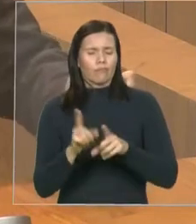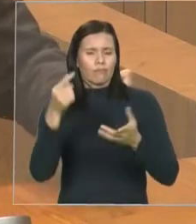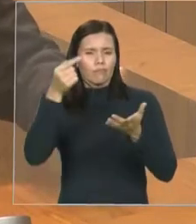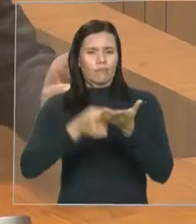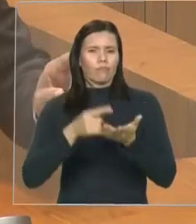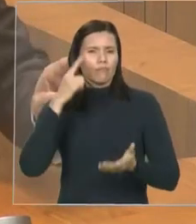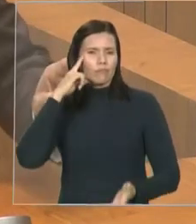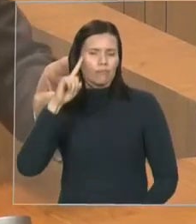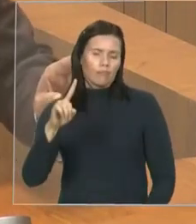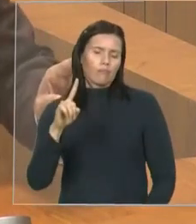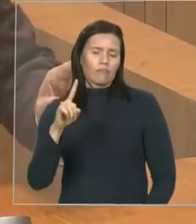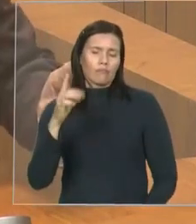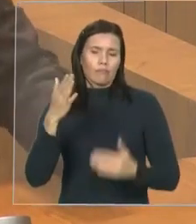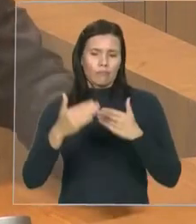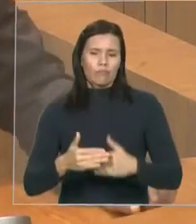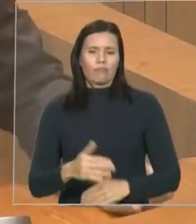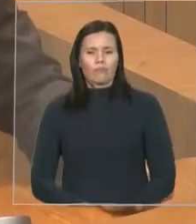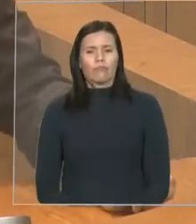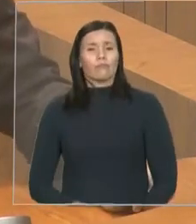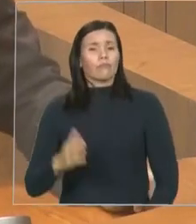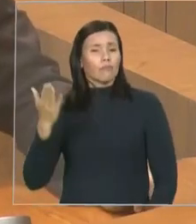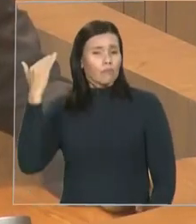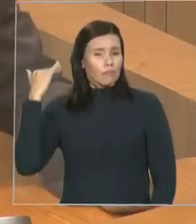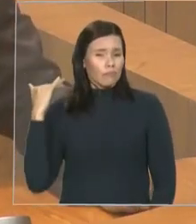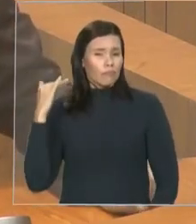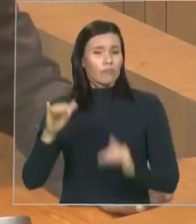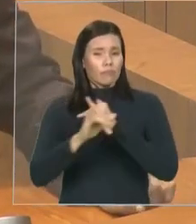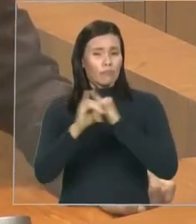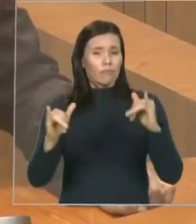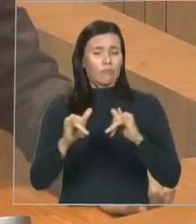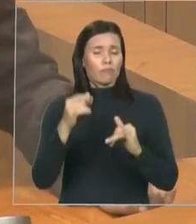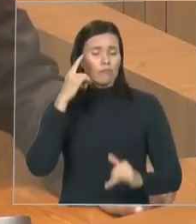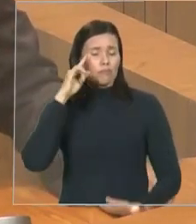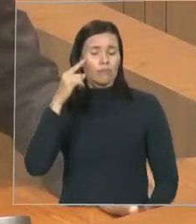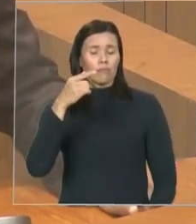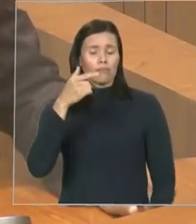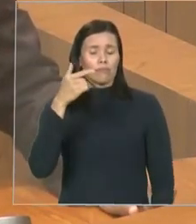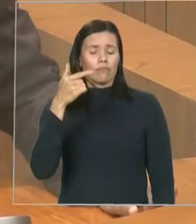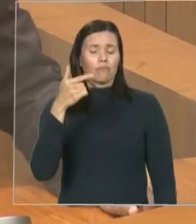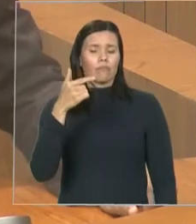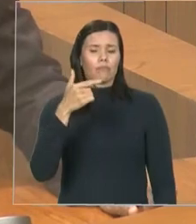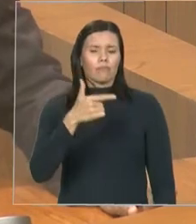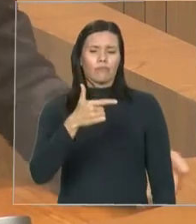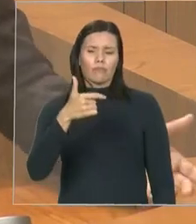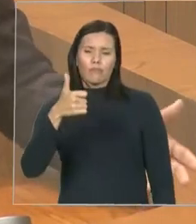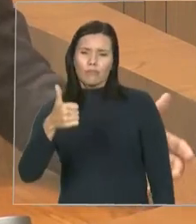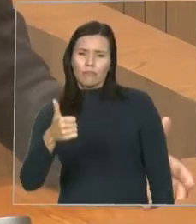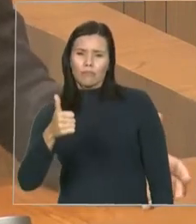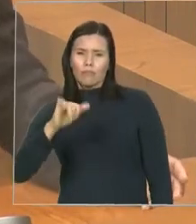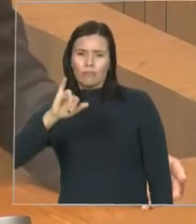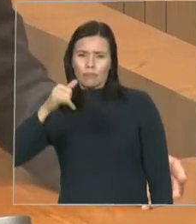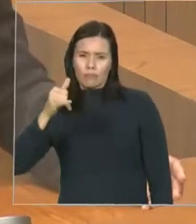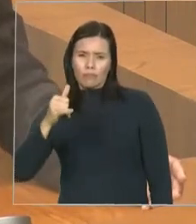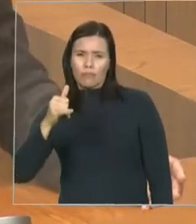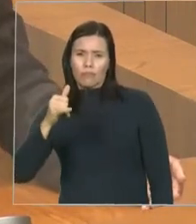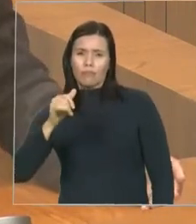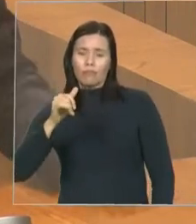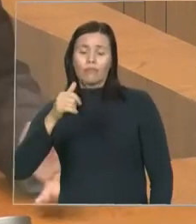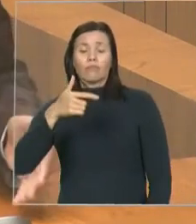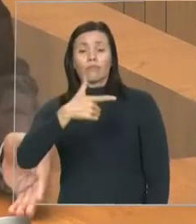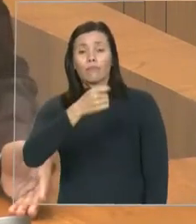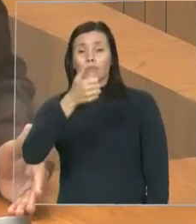de janeiro, foi alterada para o dia 28 de janeiro. E aí quando foi no final de outubro,